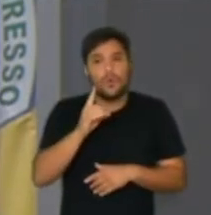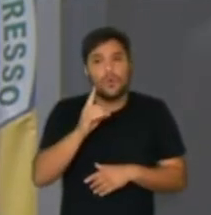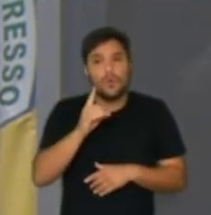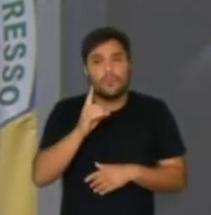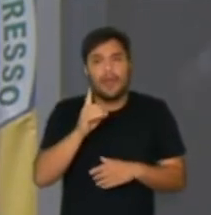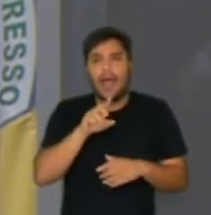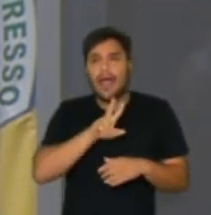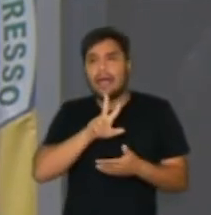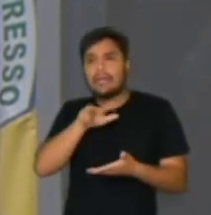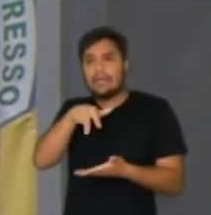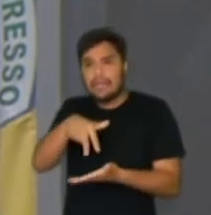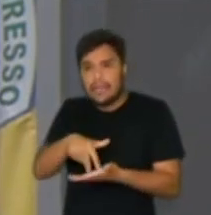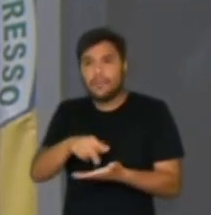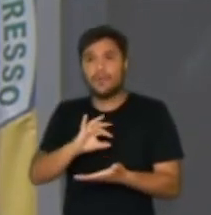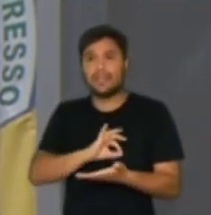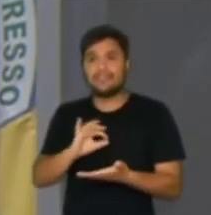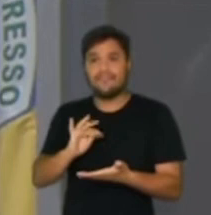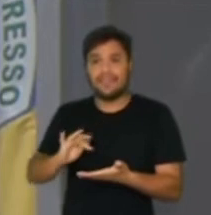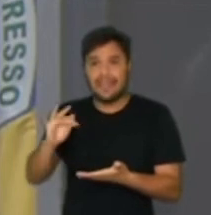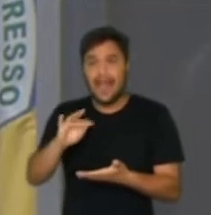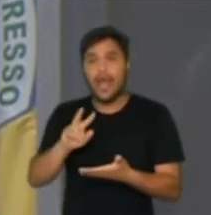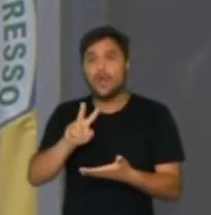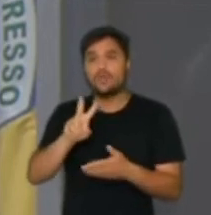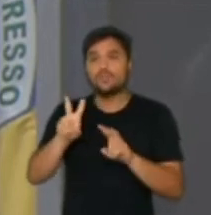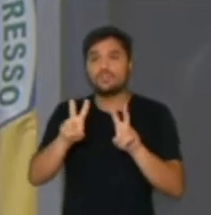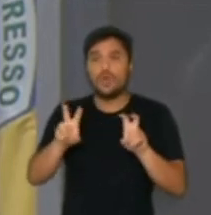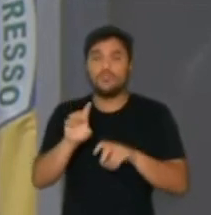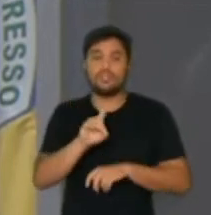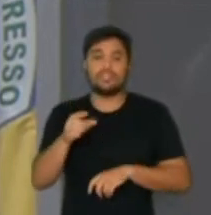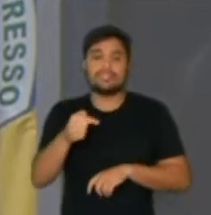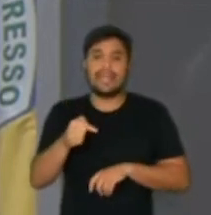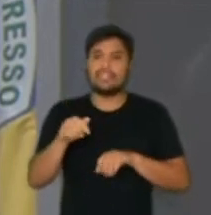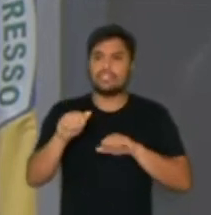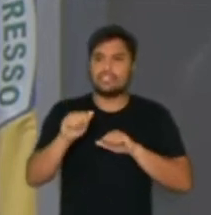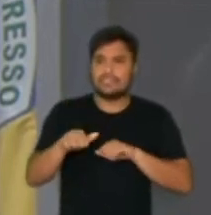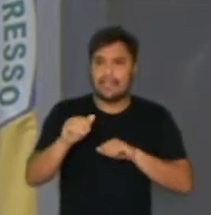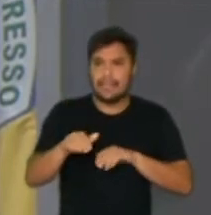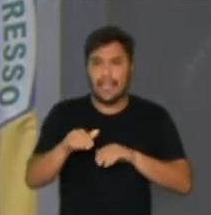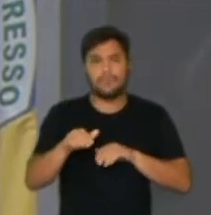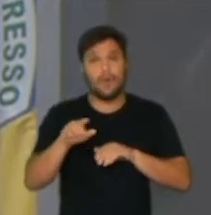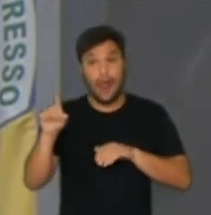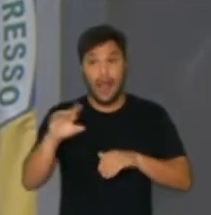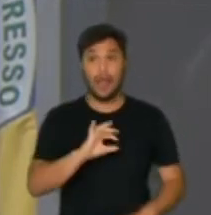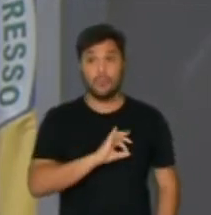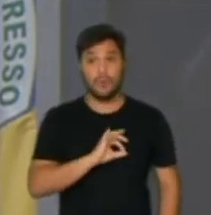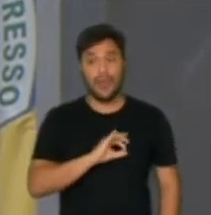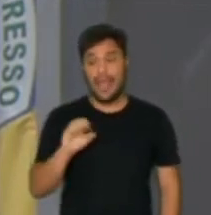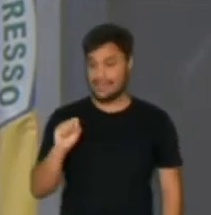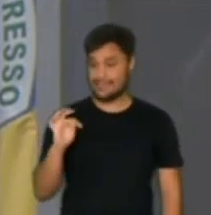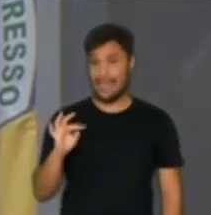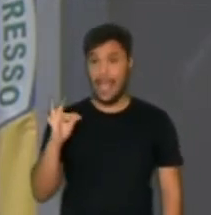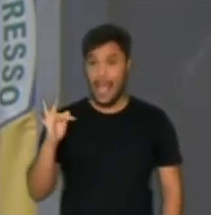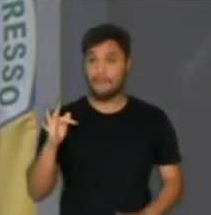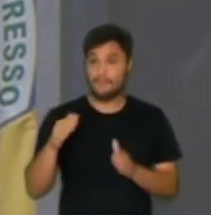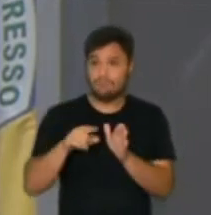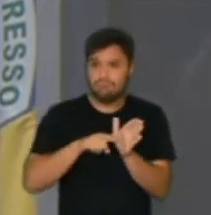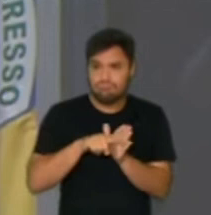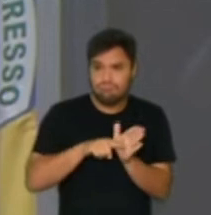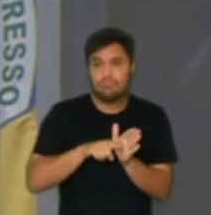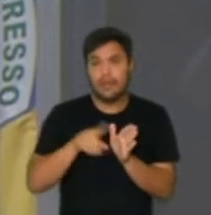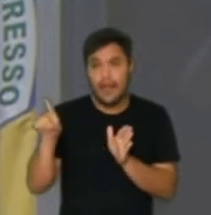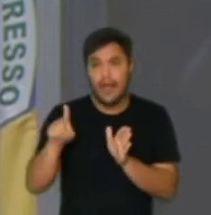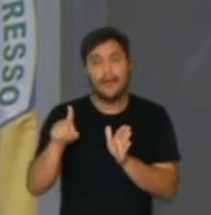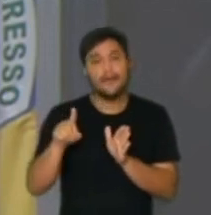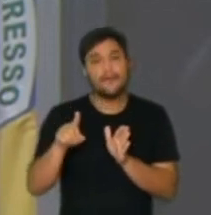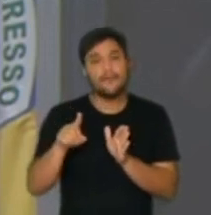depoimento à Polícia Federal pelo inquérito do dia 7 de setembro. Um novo inquérito que o STF abriu para